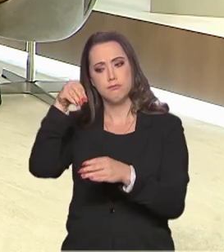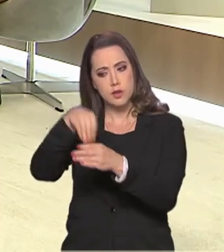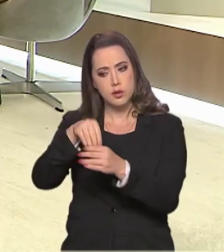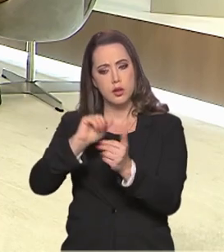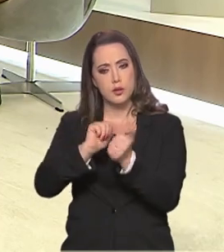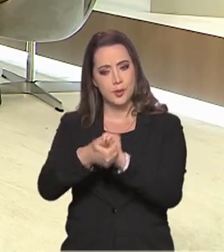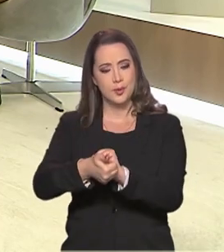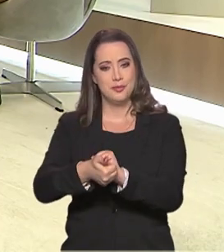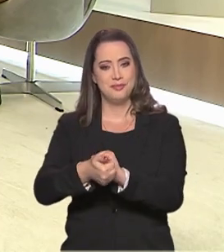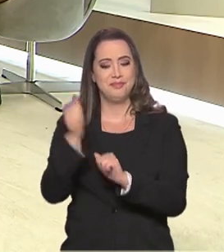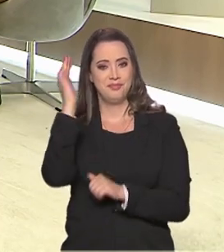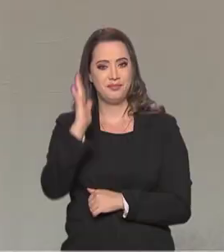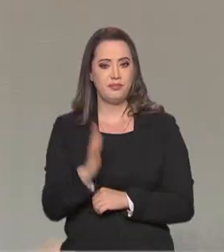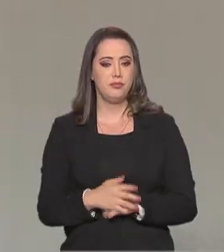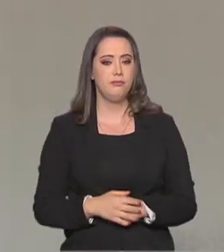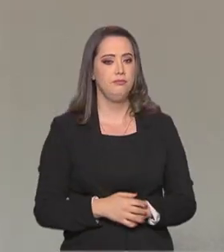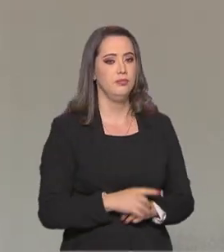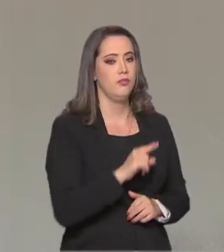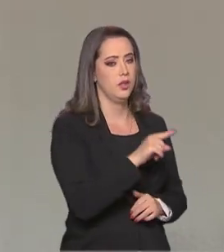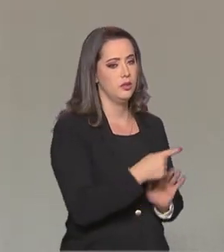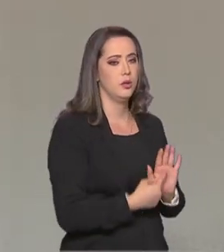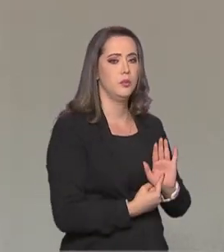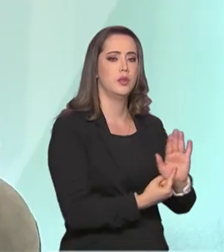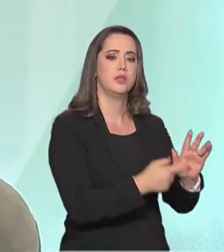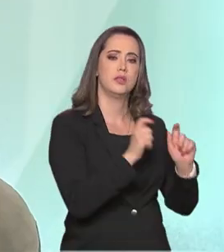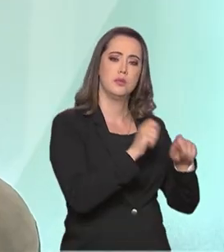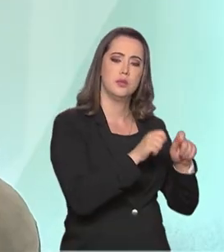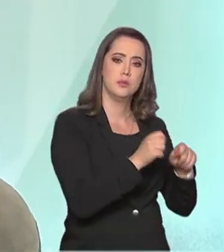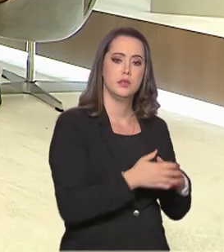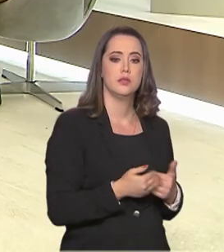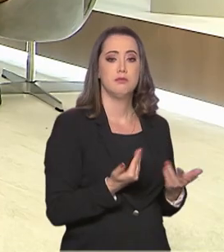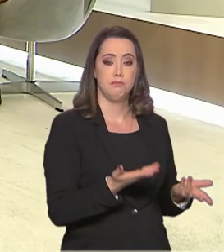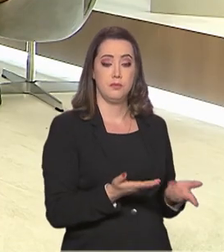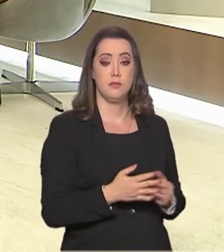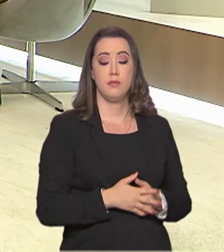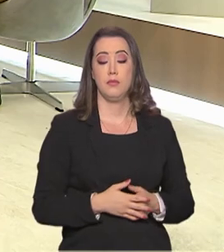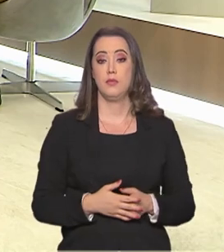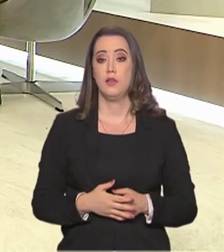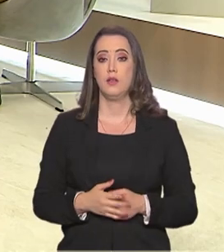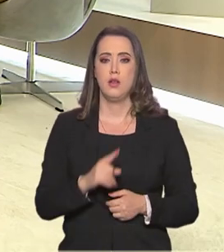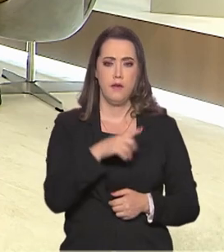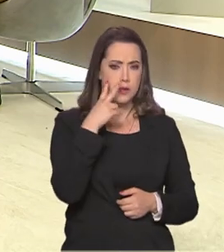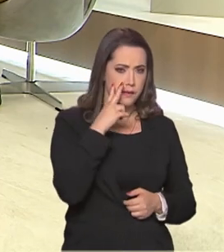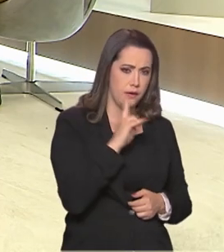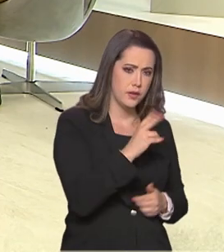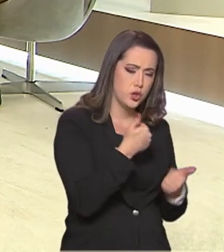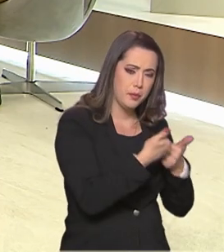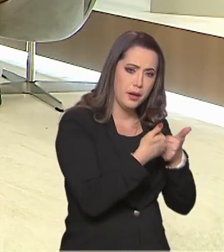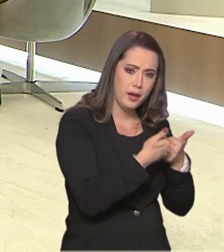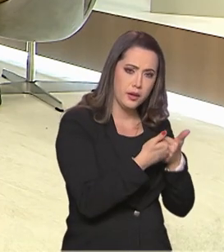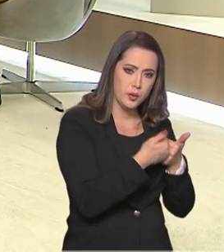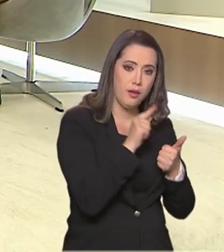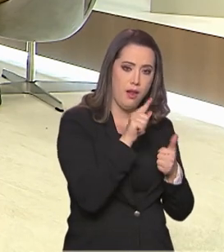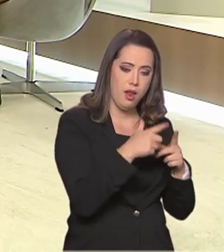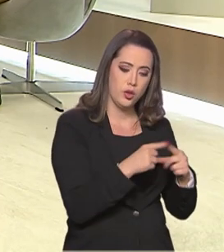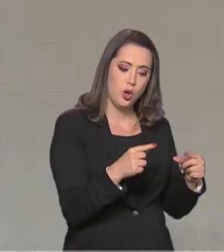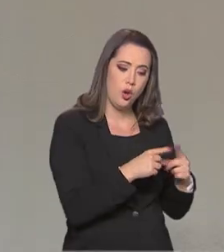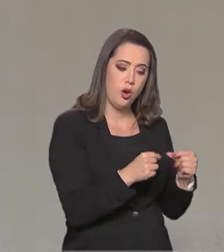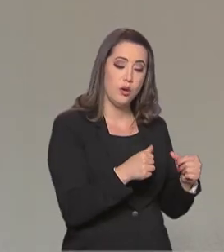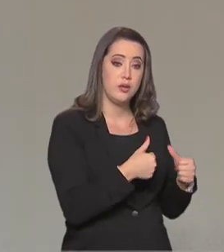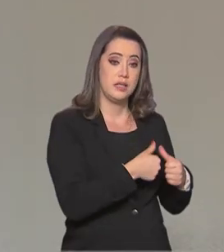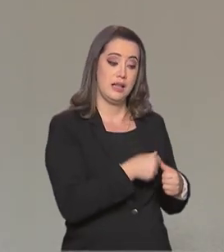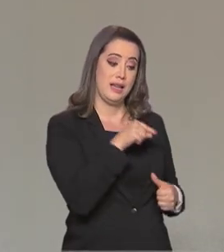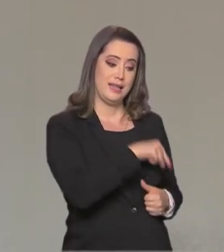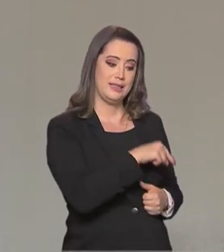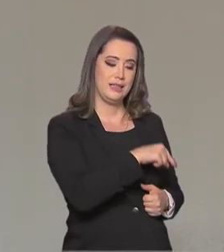do esporte nacional. E trazem esse background. Isso. E vocês vão acompanhar, você vai acompanhar de perto o Tóquio, vai ficar por aqui, no fuso